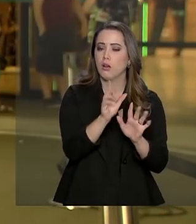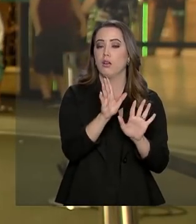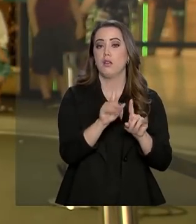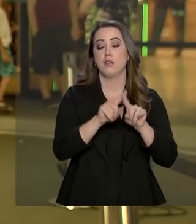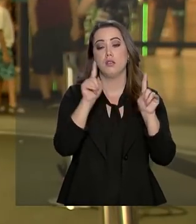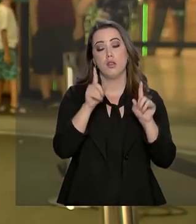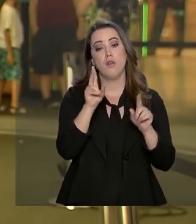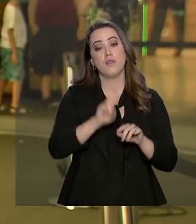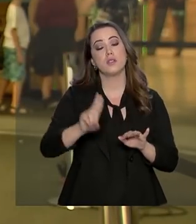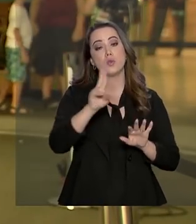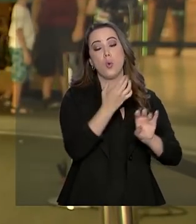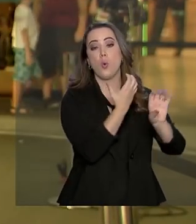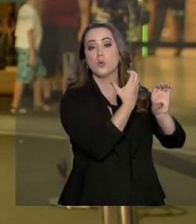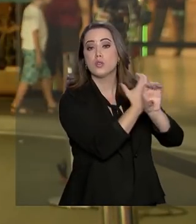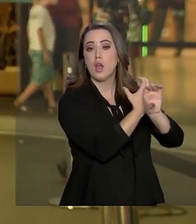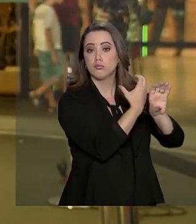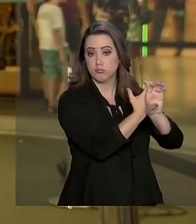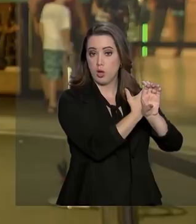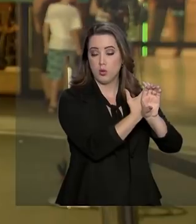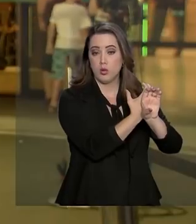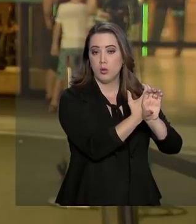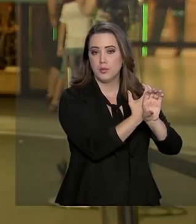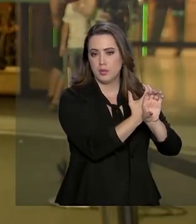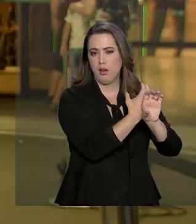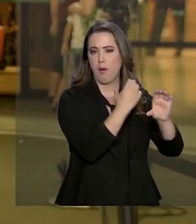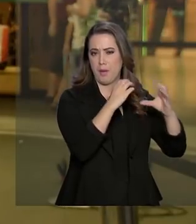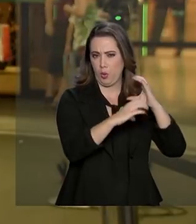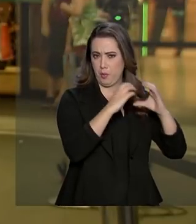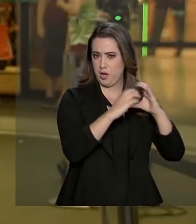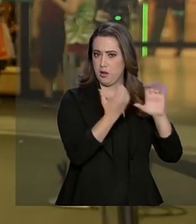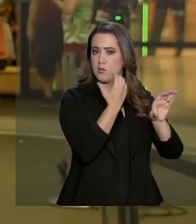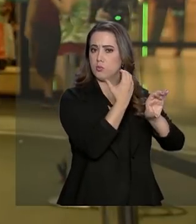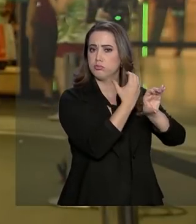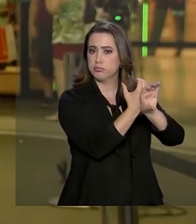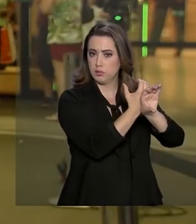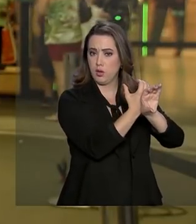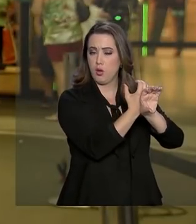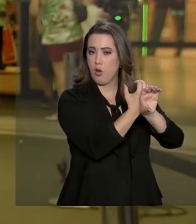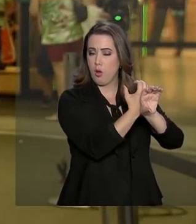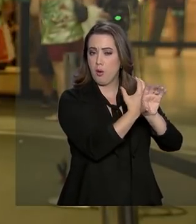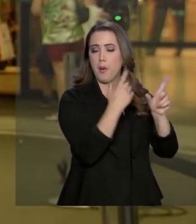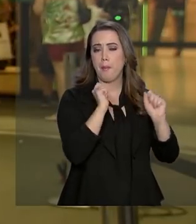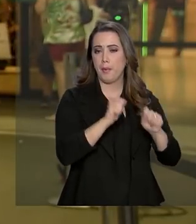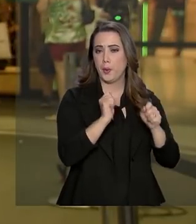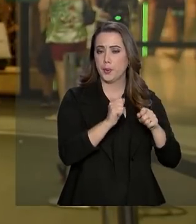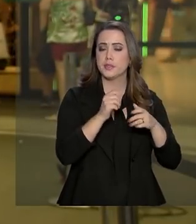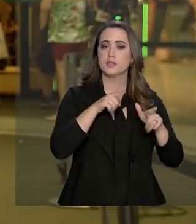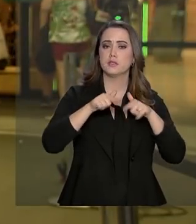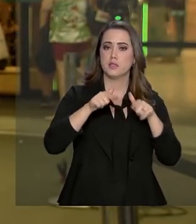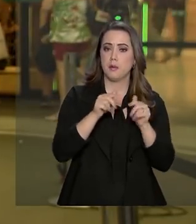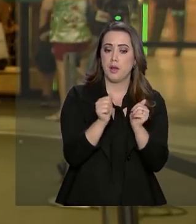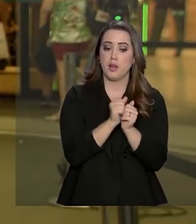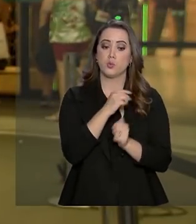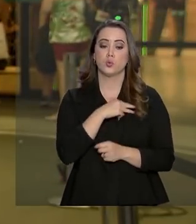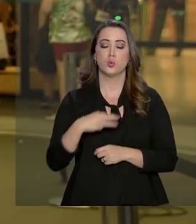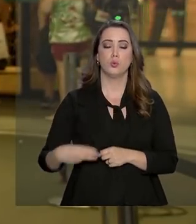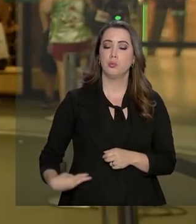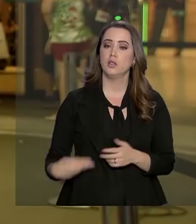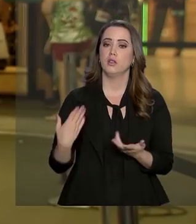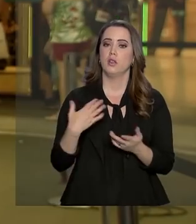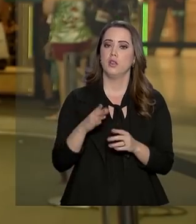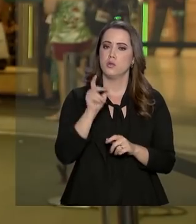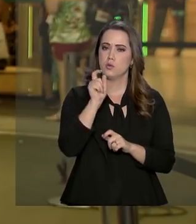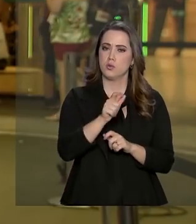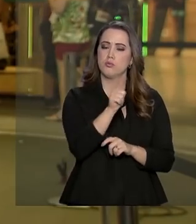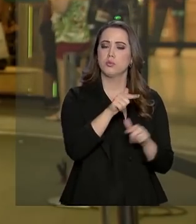vão ser o jeito encontrado para que o presidente possa despachar com auxiliares e ministros mais